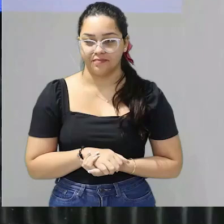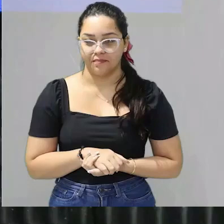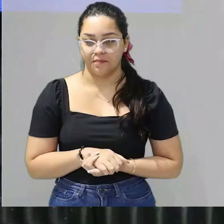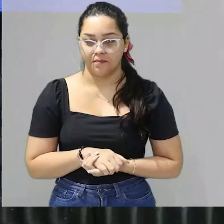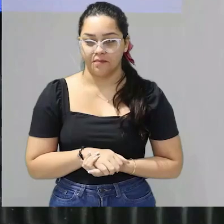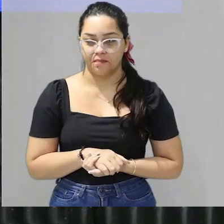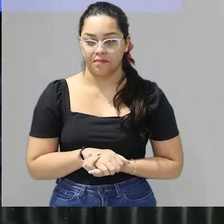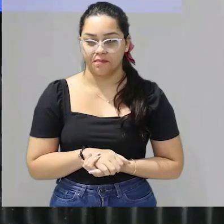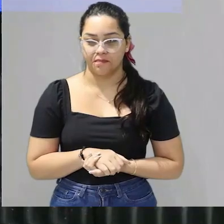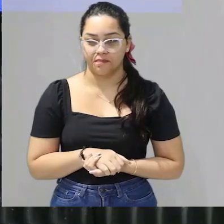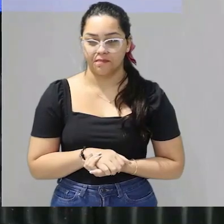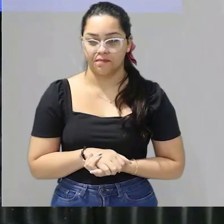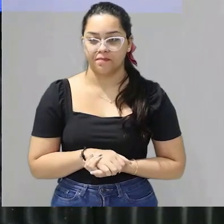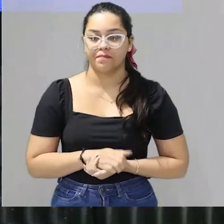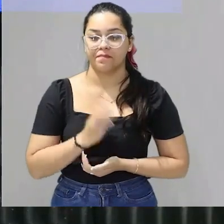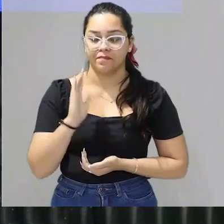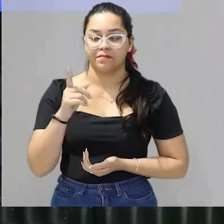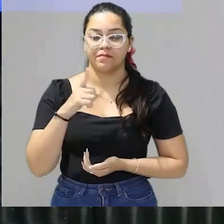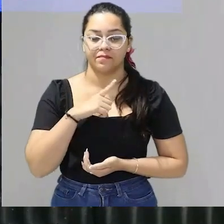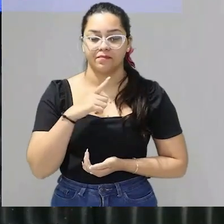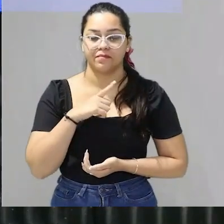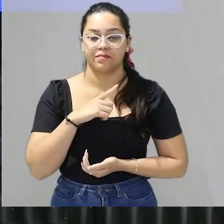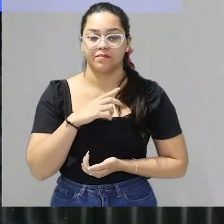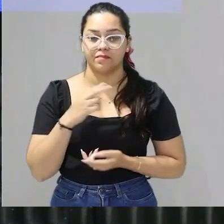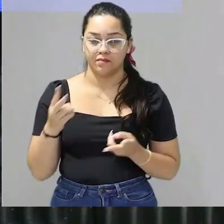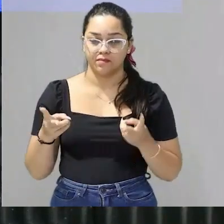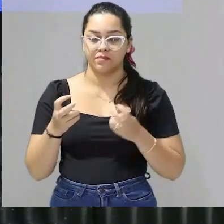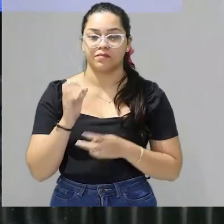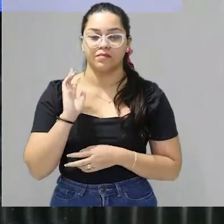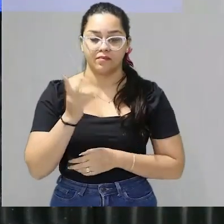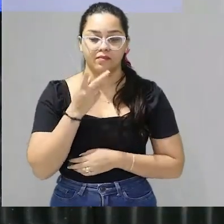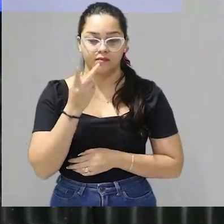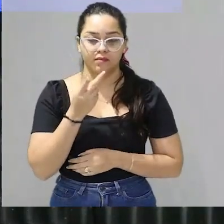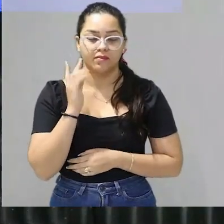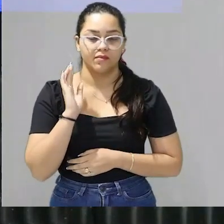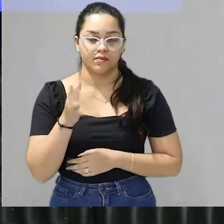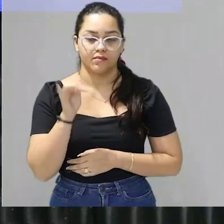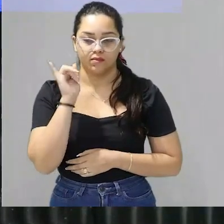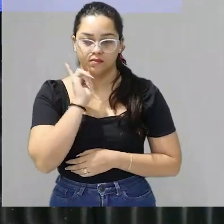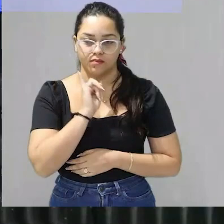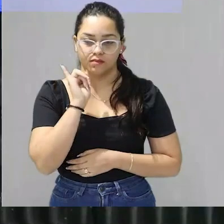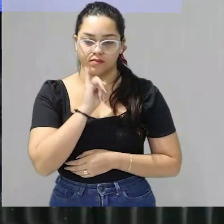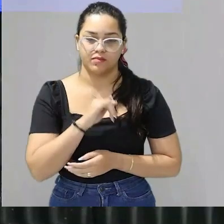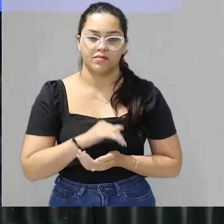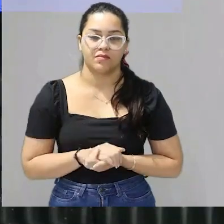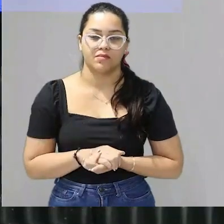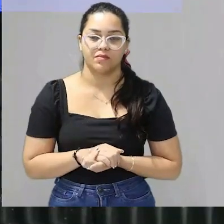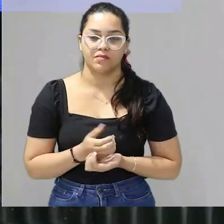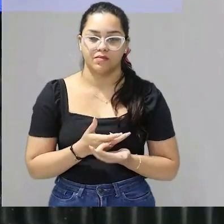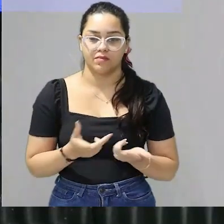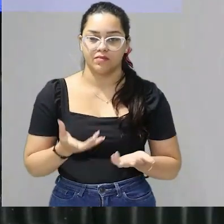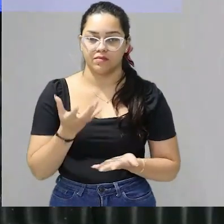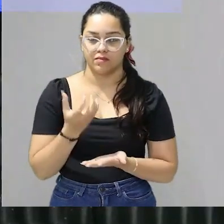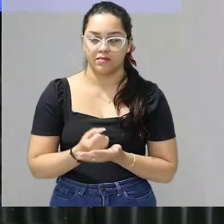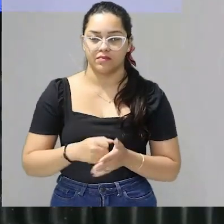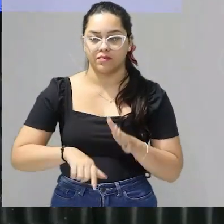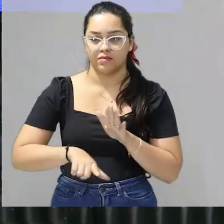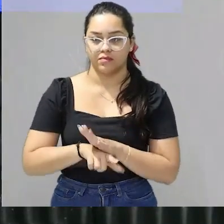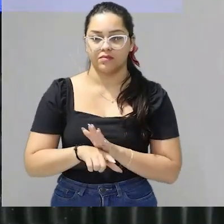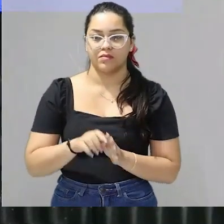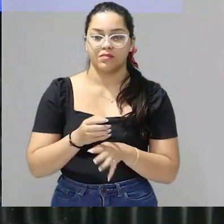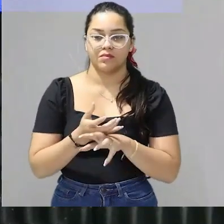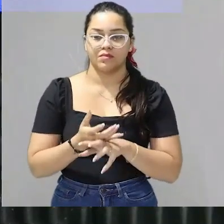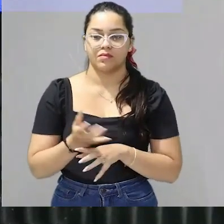argumentativa nós já temos o tema ele já foi delimitado como por exemplo aqui efeitos da implantação da lei